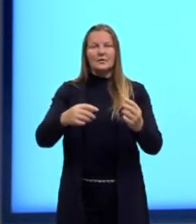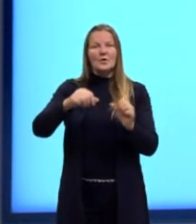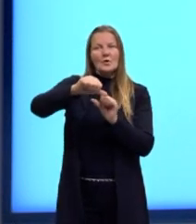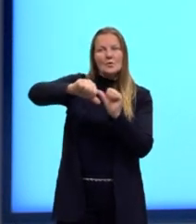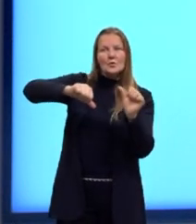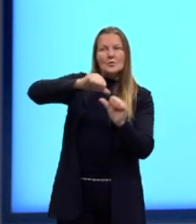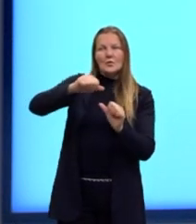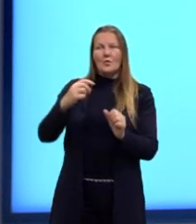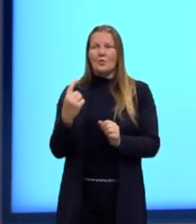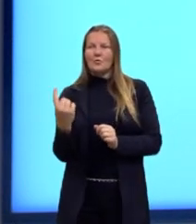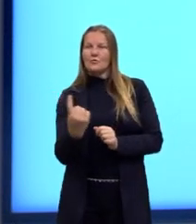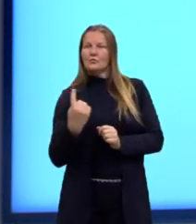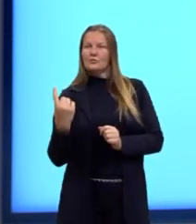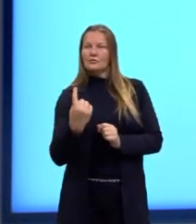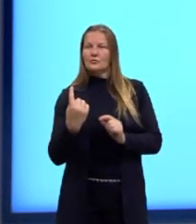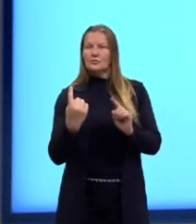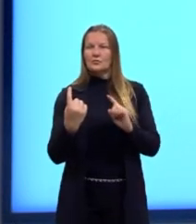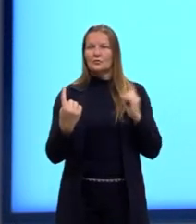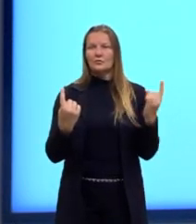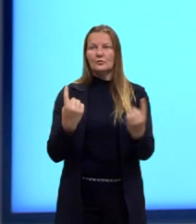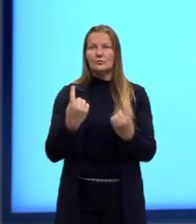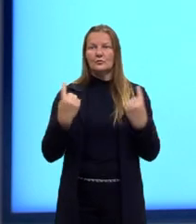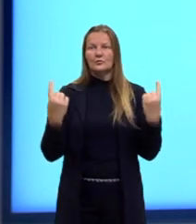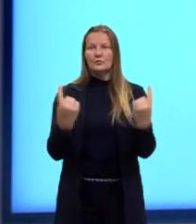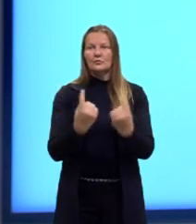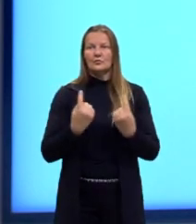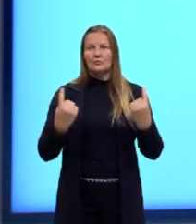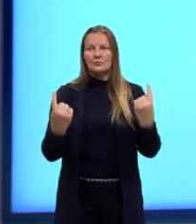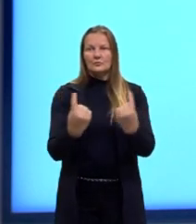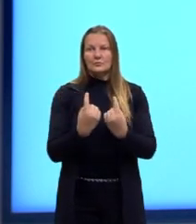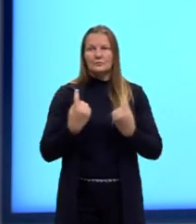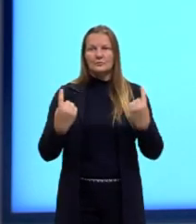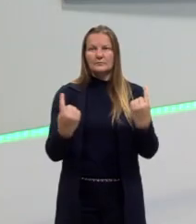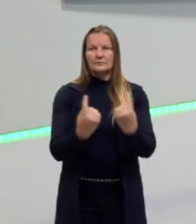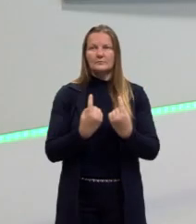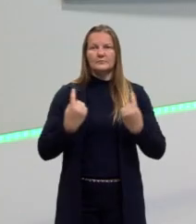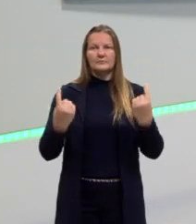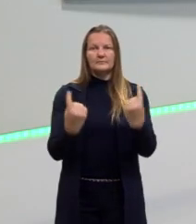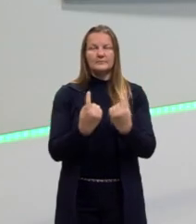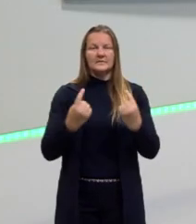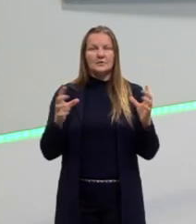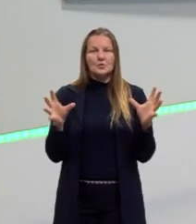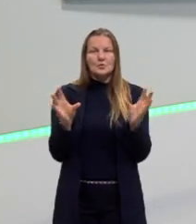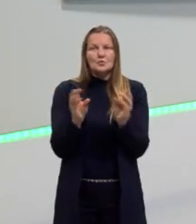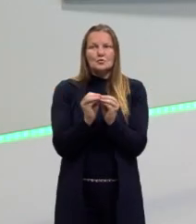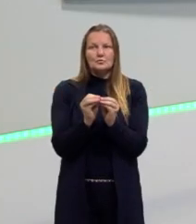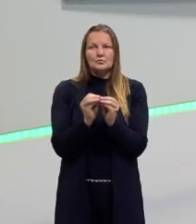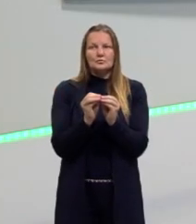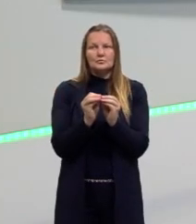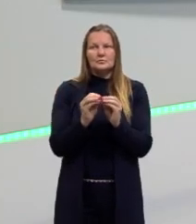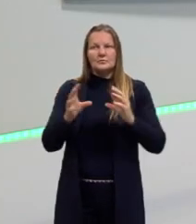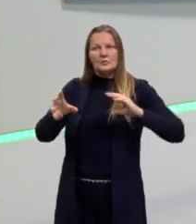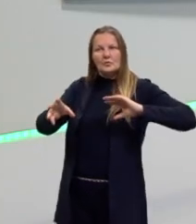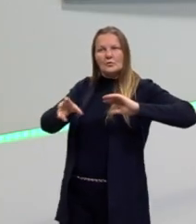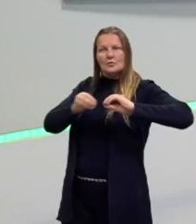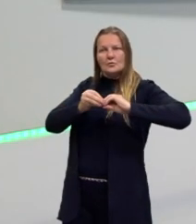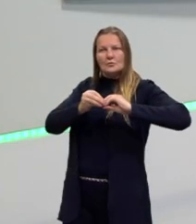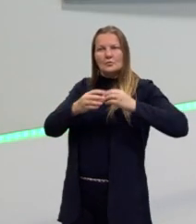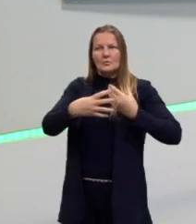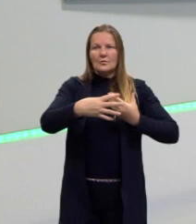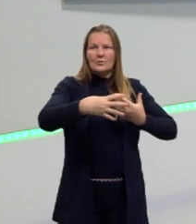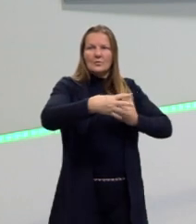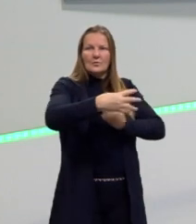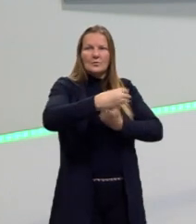opostos, né? A mesma coisa é como se a gente tivesse um norte e um sul. Eles vão se atrair, né? O campo magnético deles